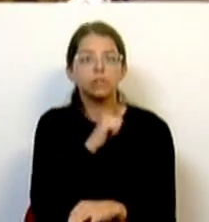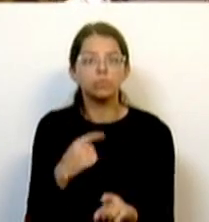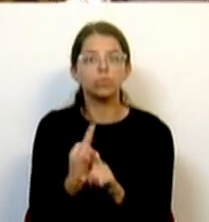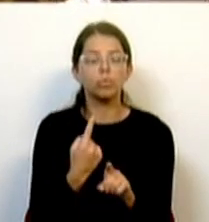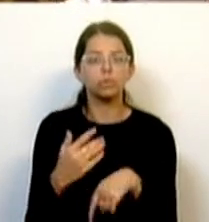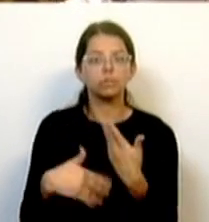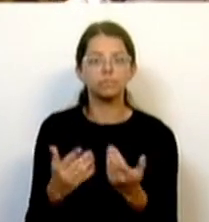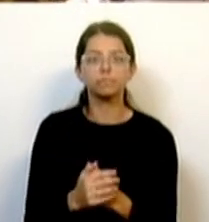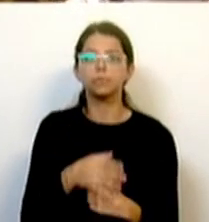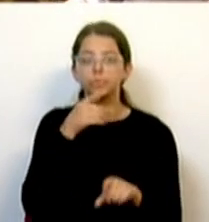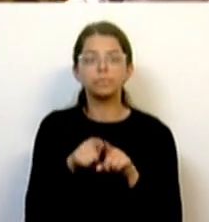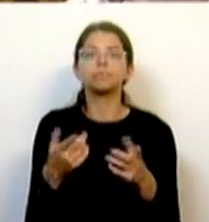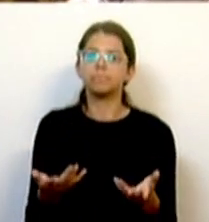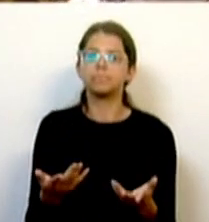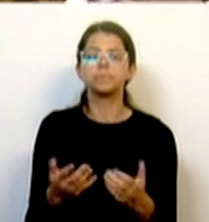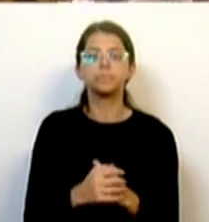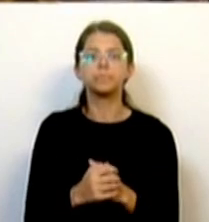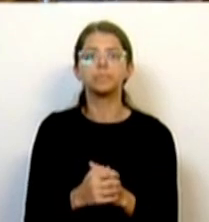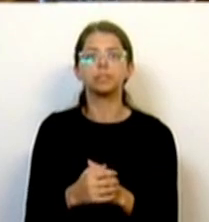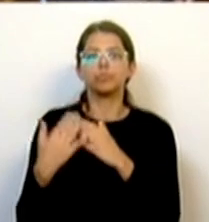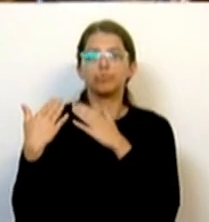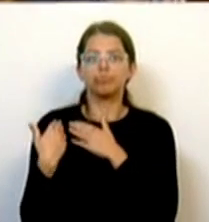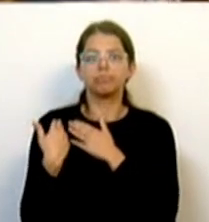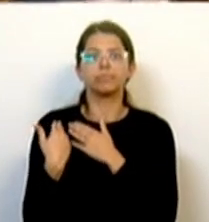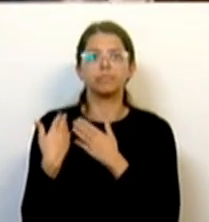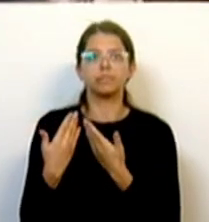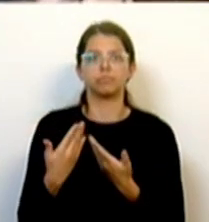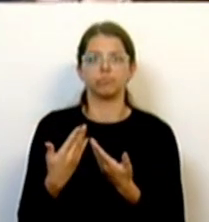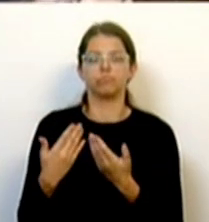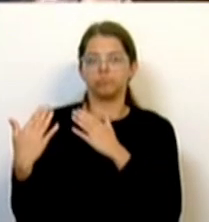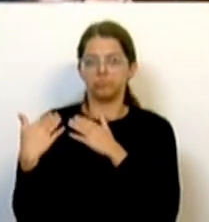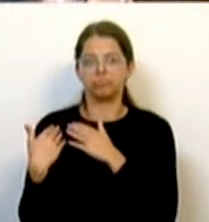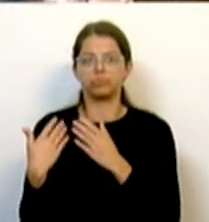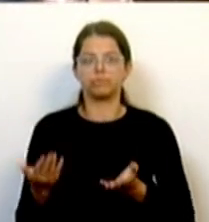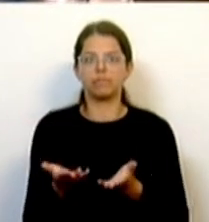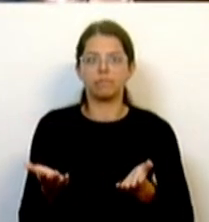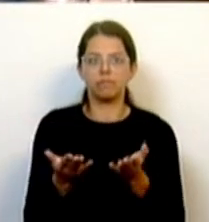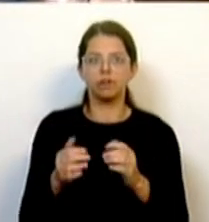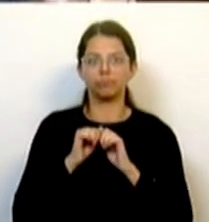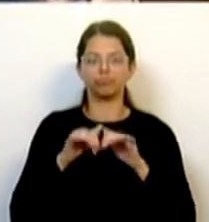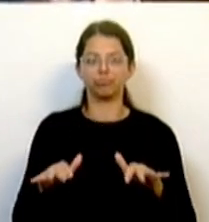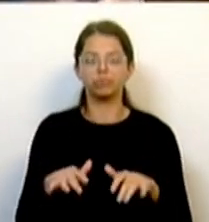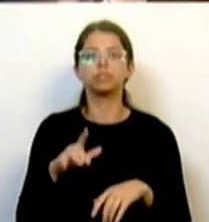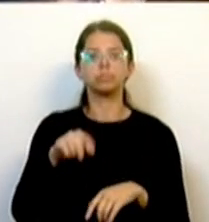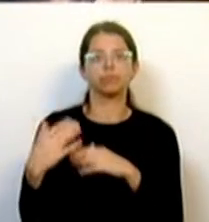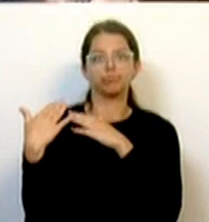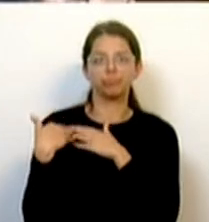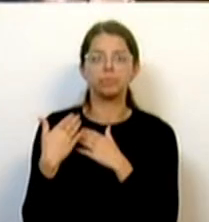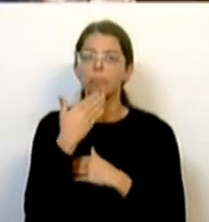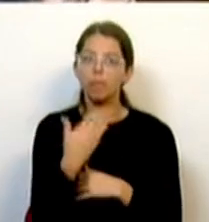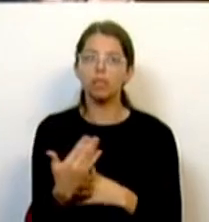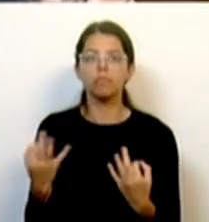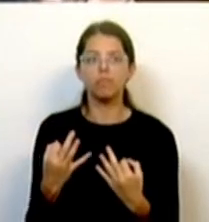E, portanto, Sra. Deputada, não seria bom apelando à responsabilidade que nos transmitiu e que nos procura transmitir daquela tribuna e à responsabilidade que se pede